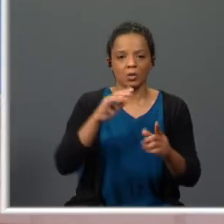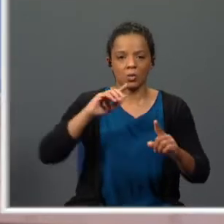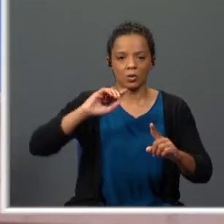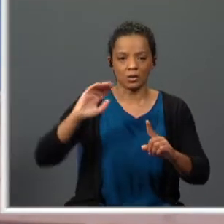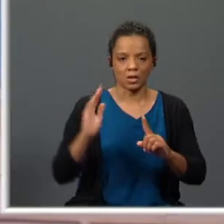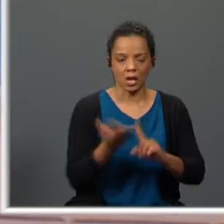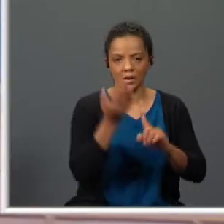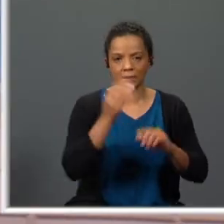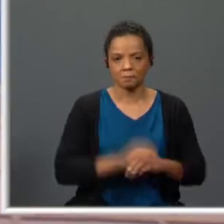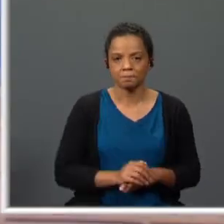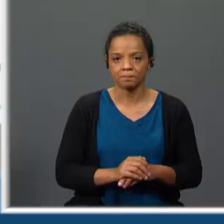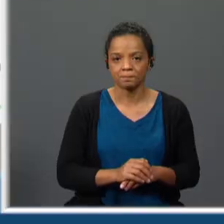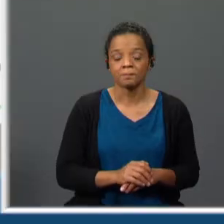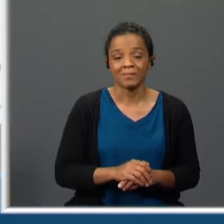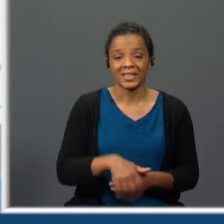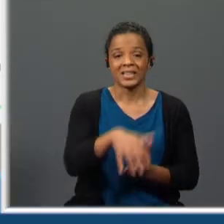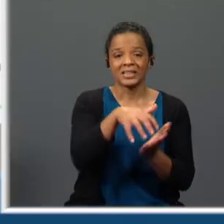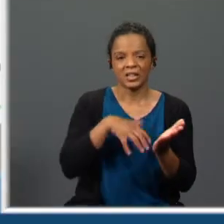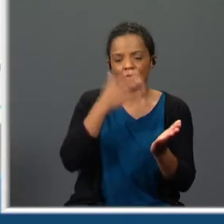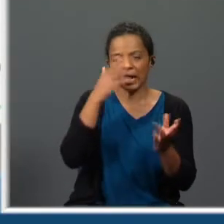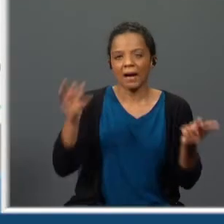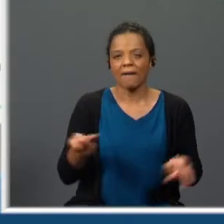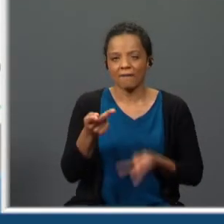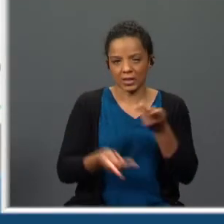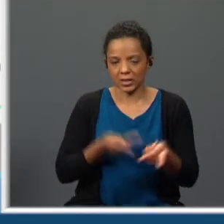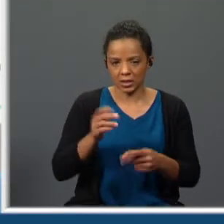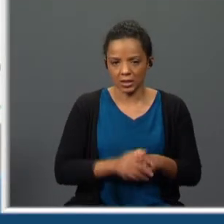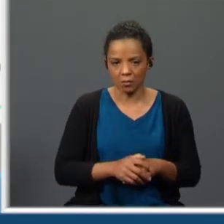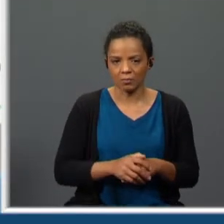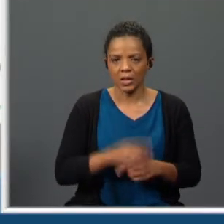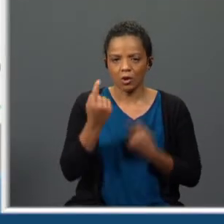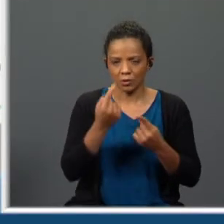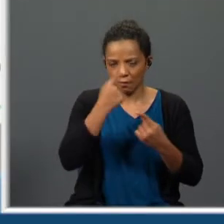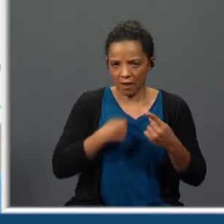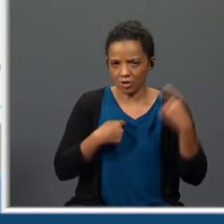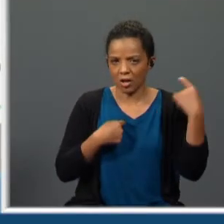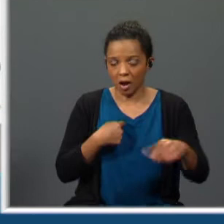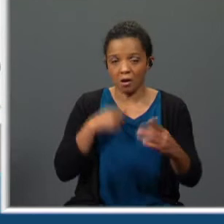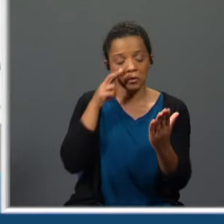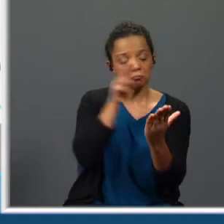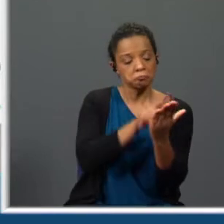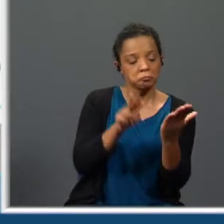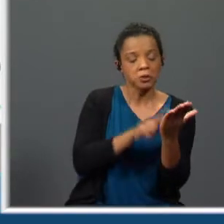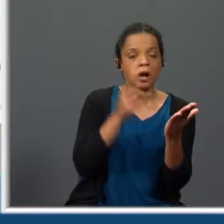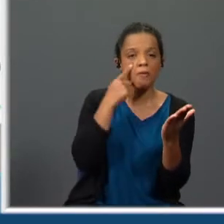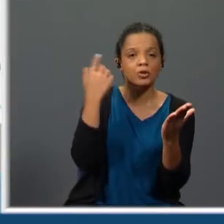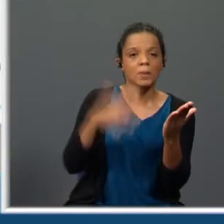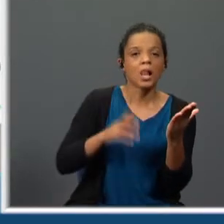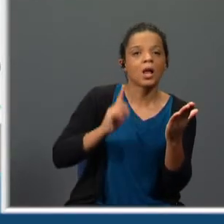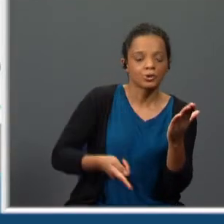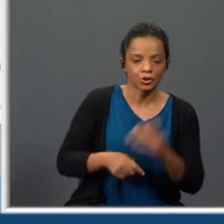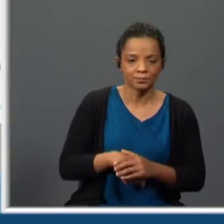neste texto em jeito de avaliação há algumas incorreções vamos lê-lo e identificá-las